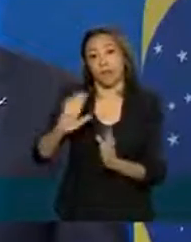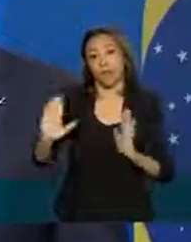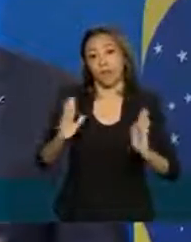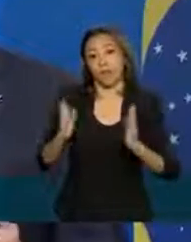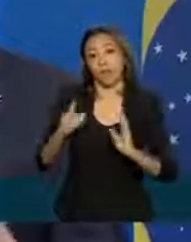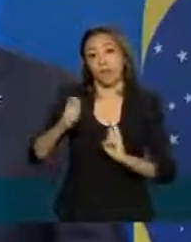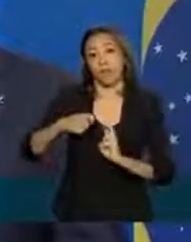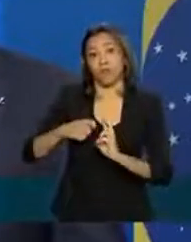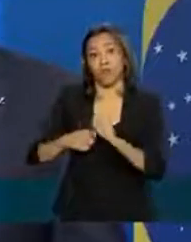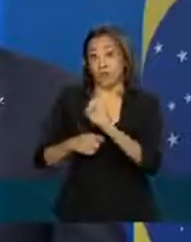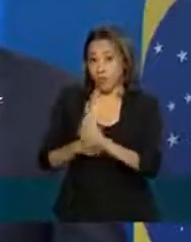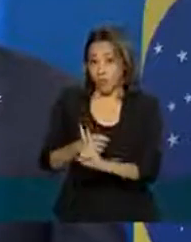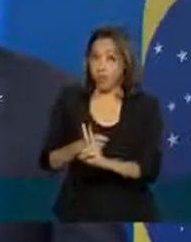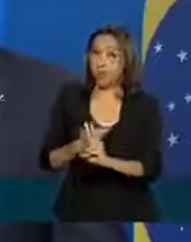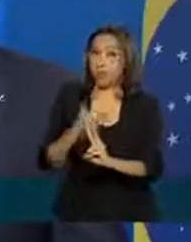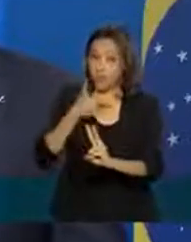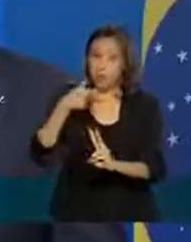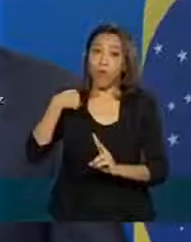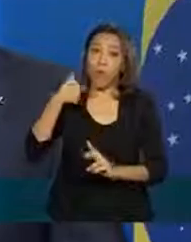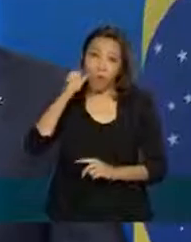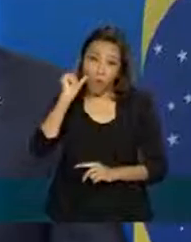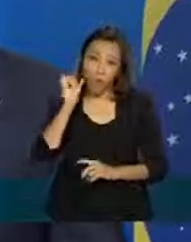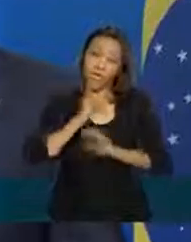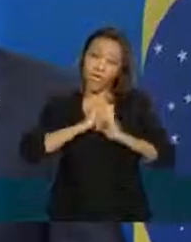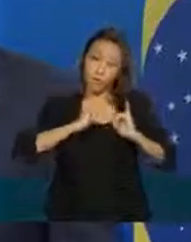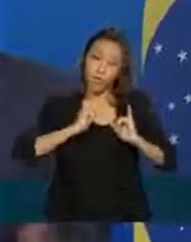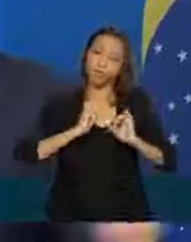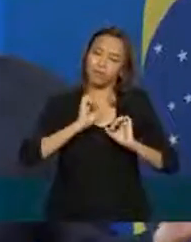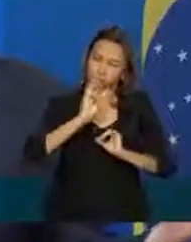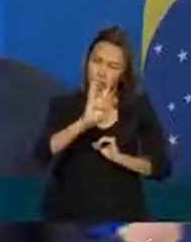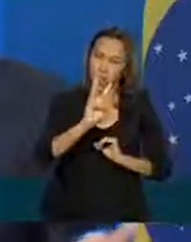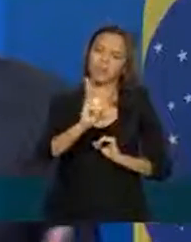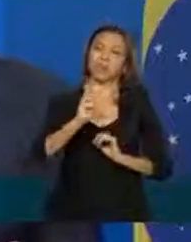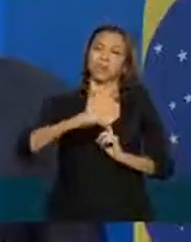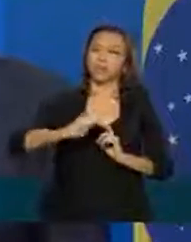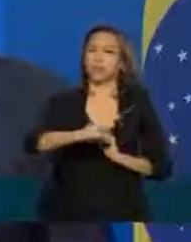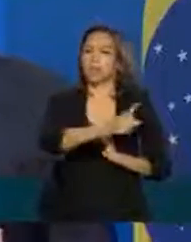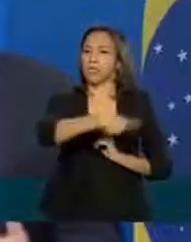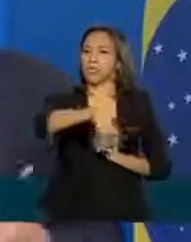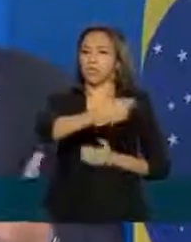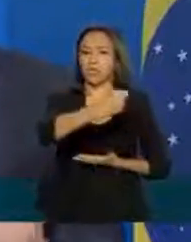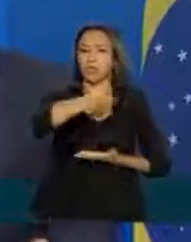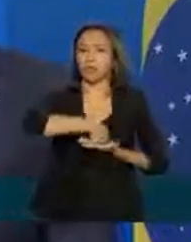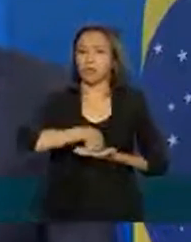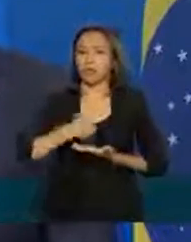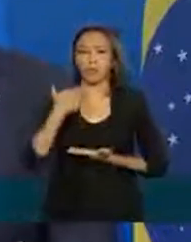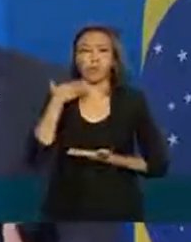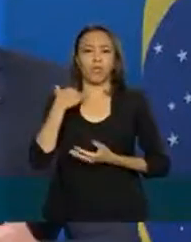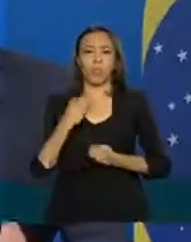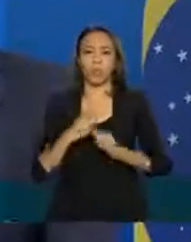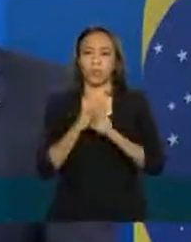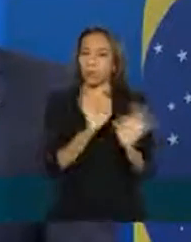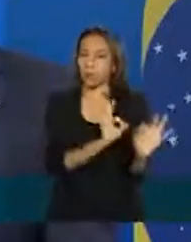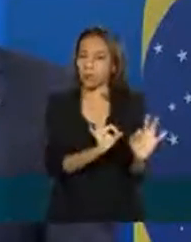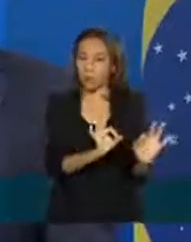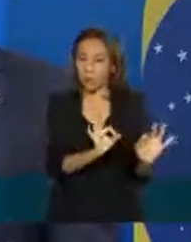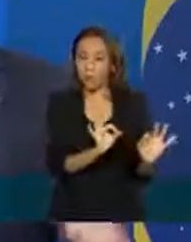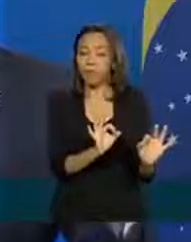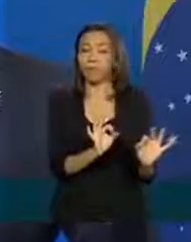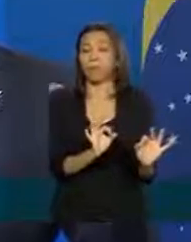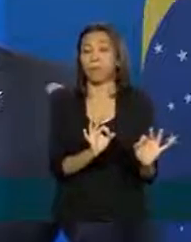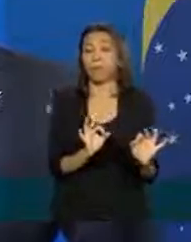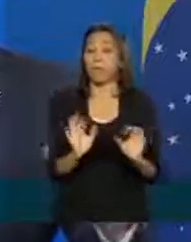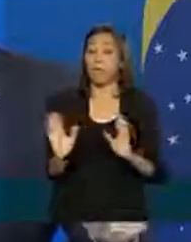meses e ontem nós anunciamos três meses. É importante que o Roberto já permite